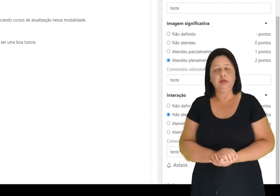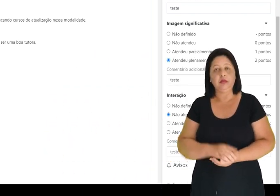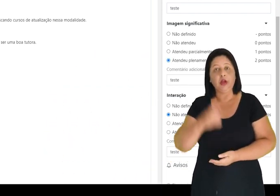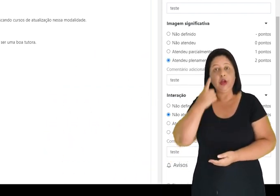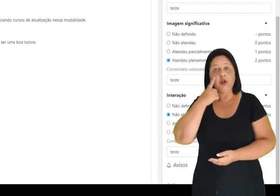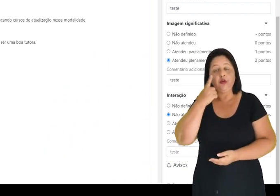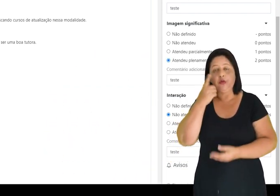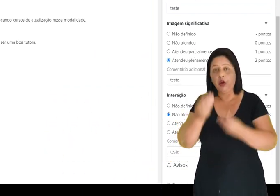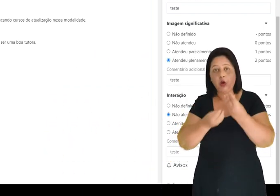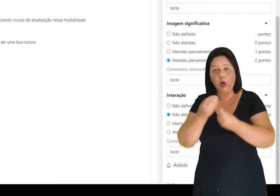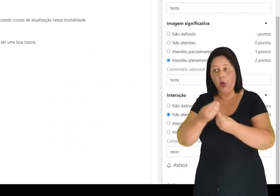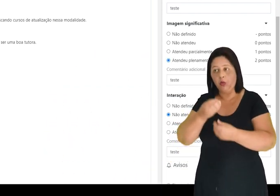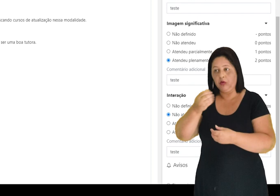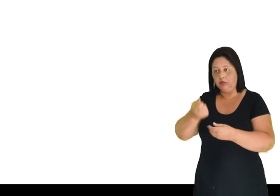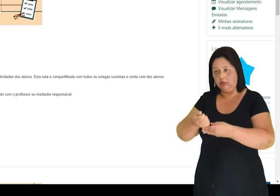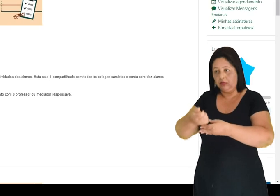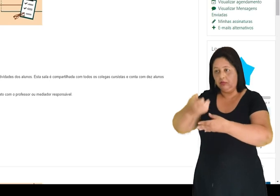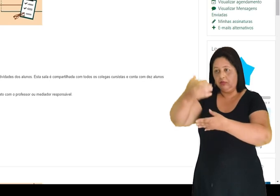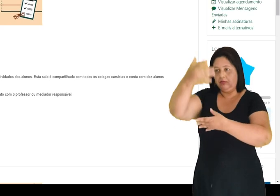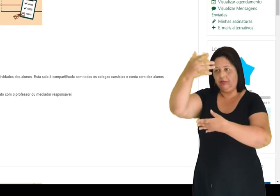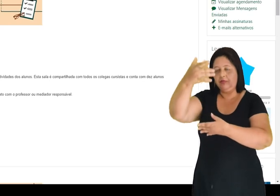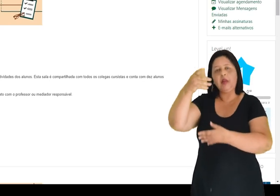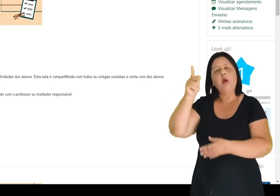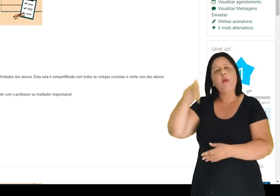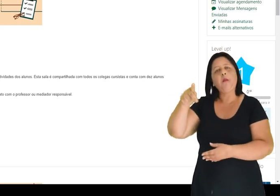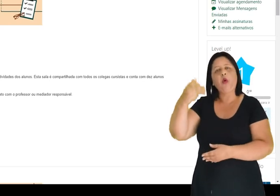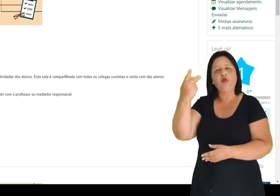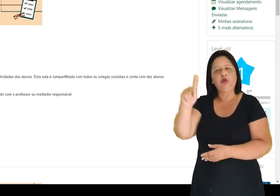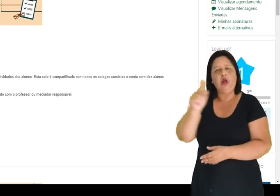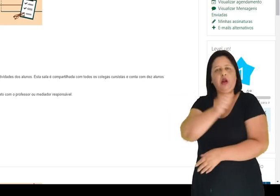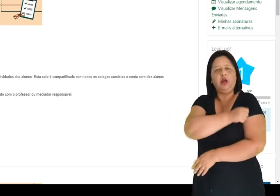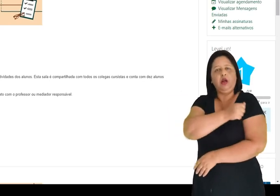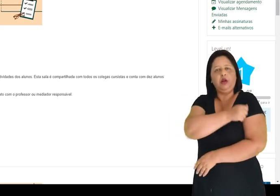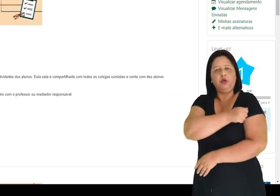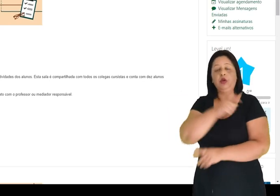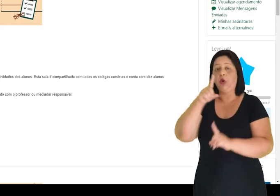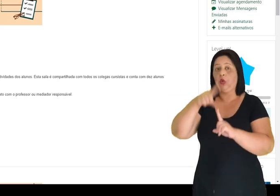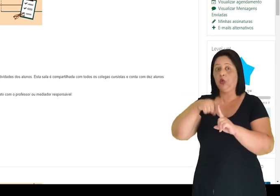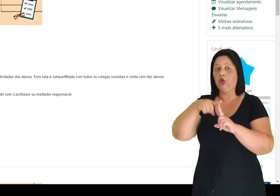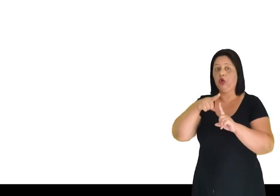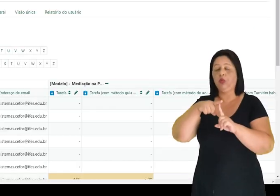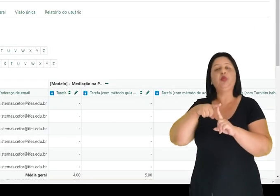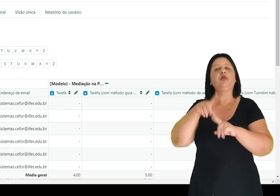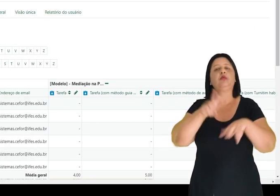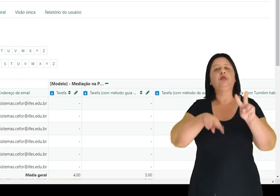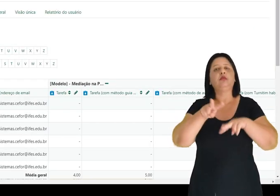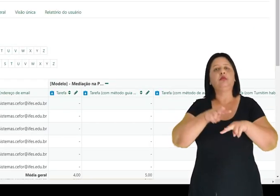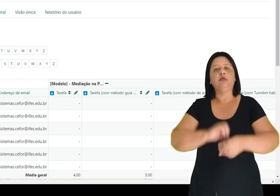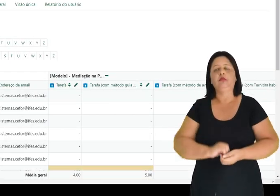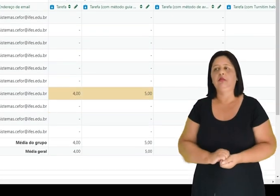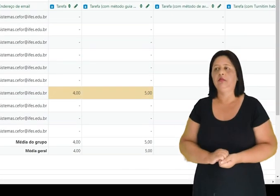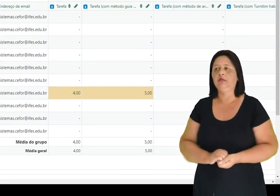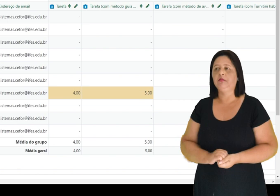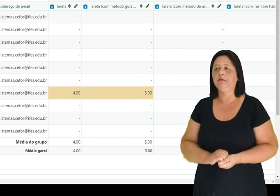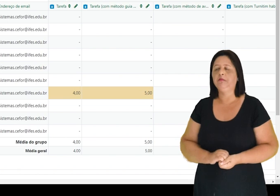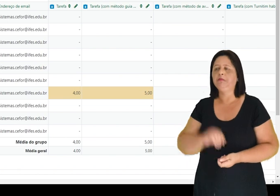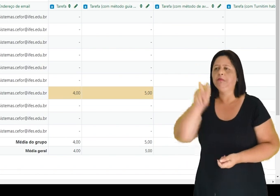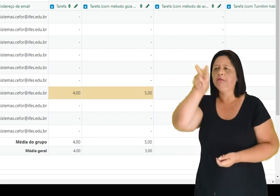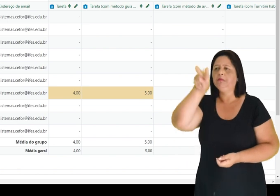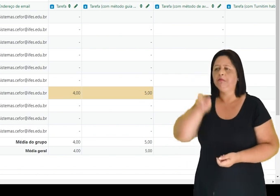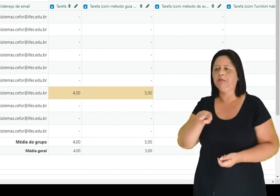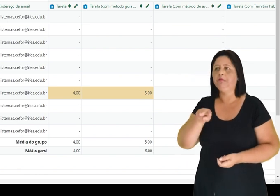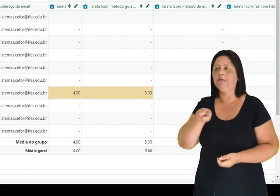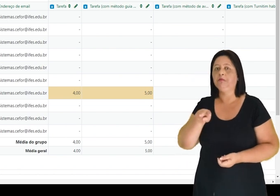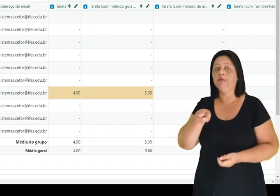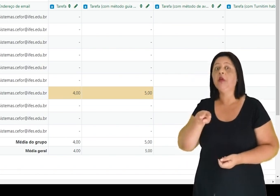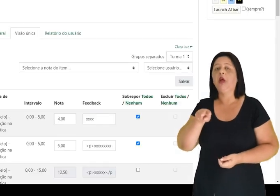como ficou a nota dessa aluna com esse tipo de avaliação. Eu